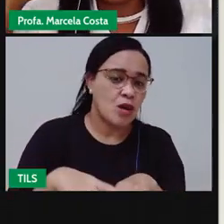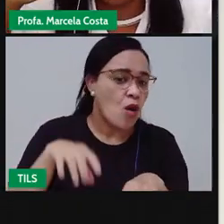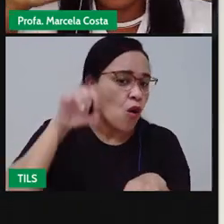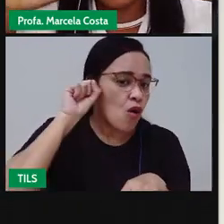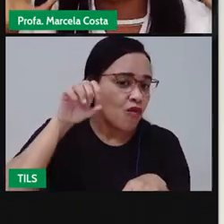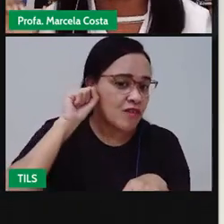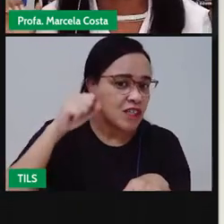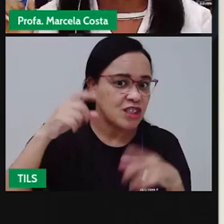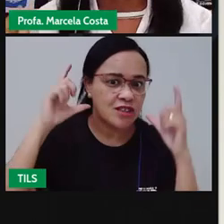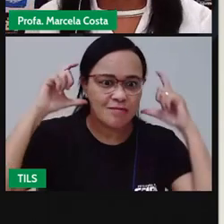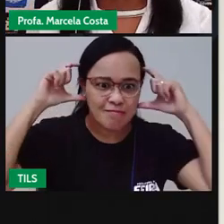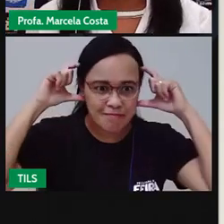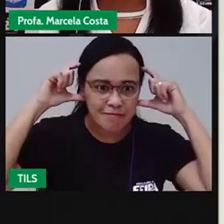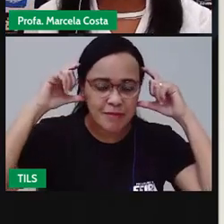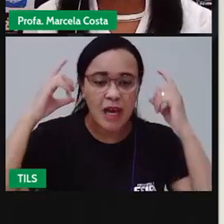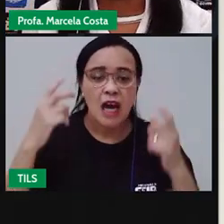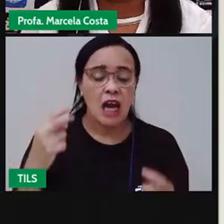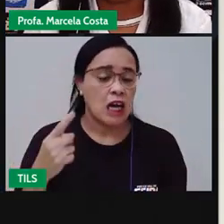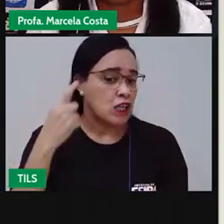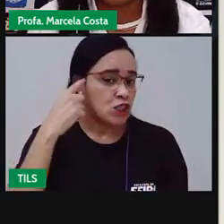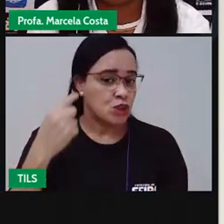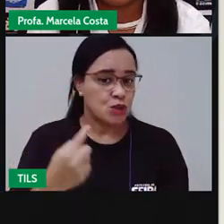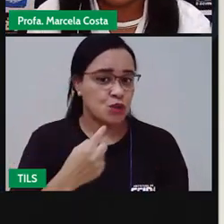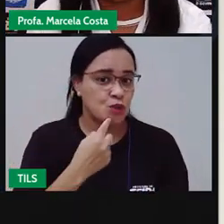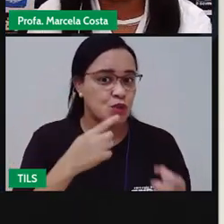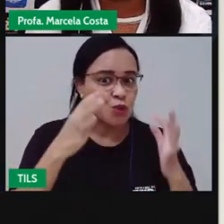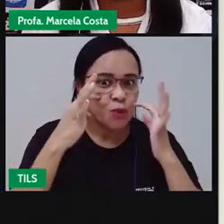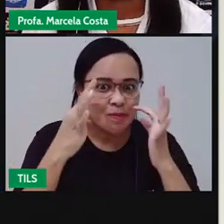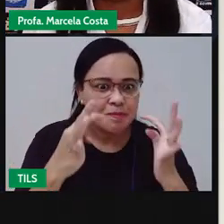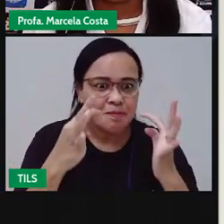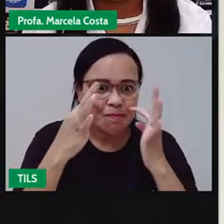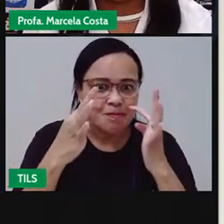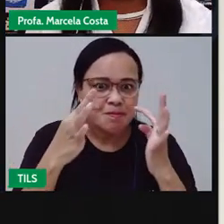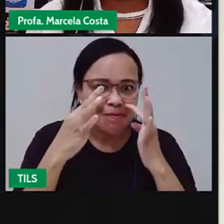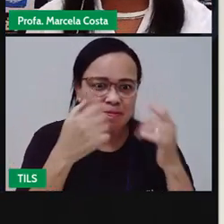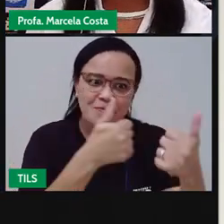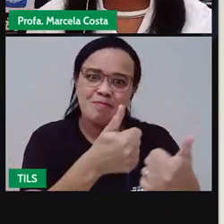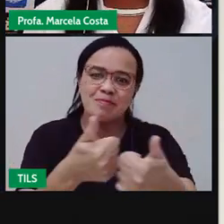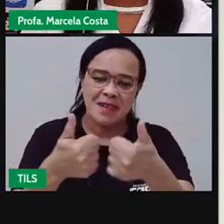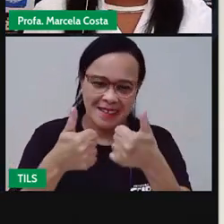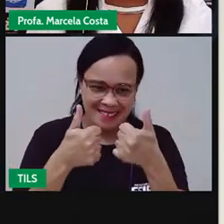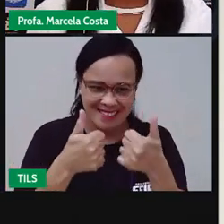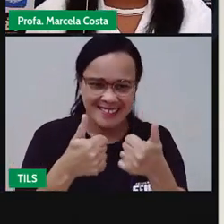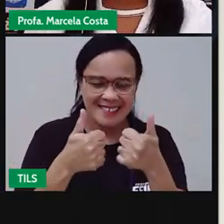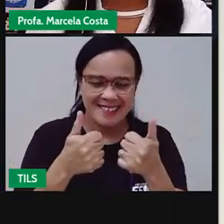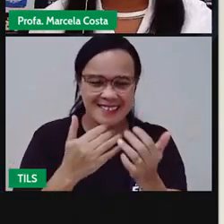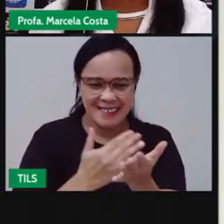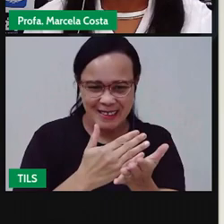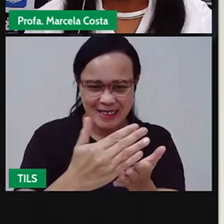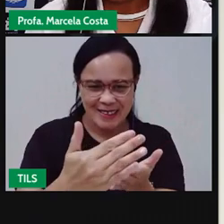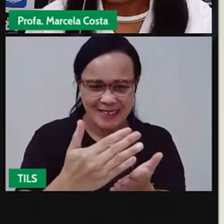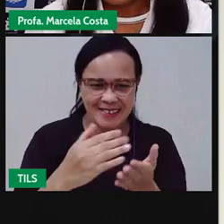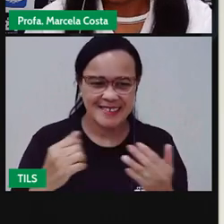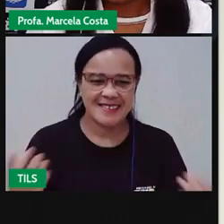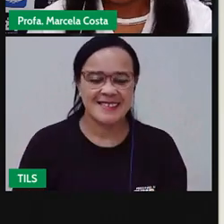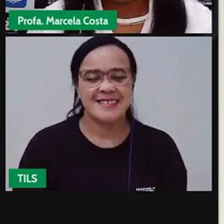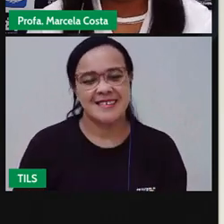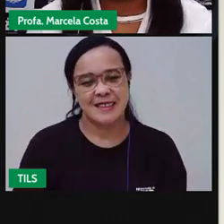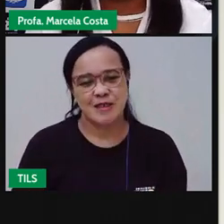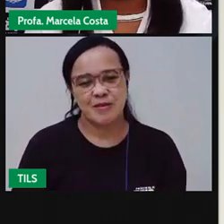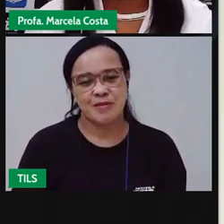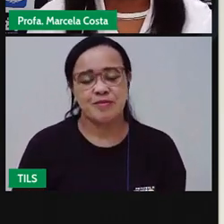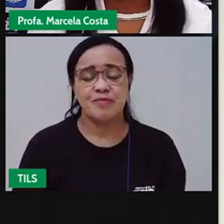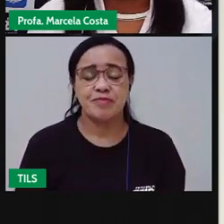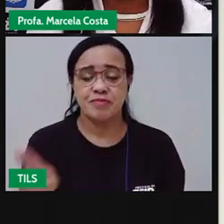orelhas de elefante, tá bom? Para ouvir bem. Vamos começar. Então, o